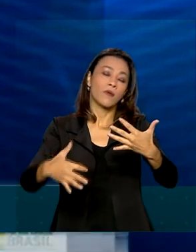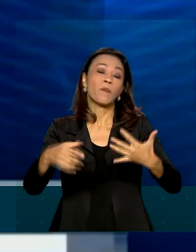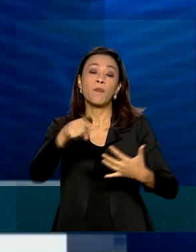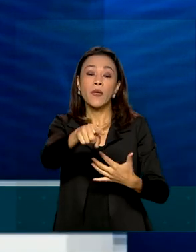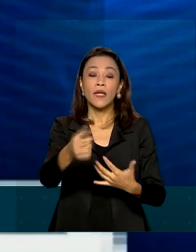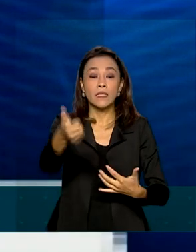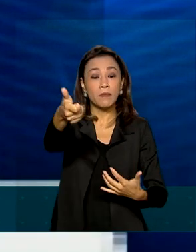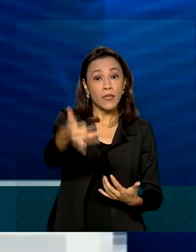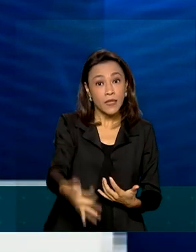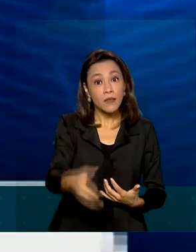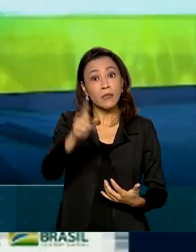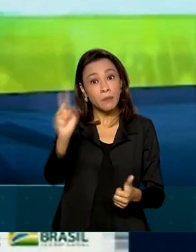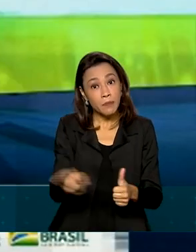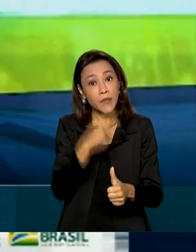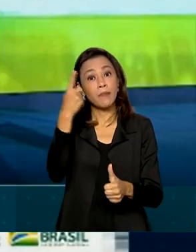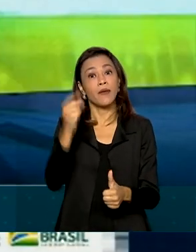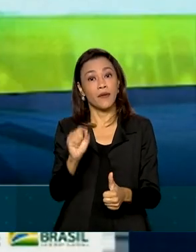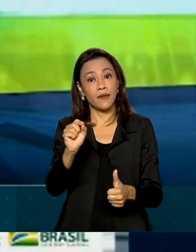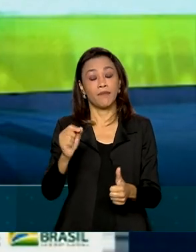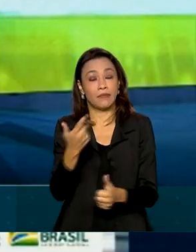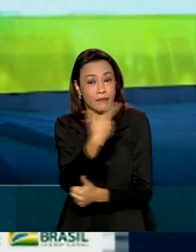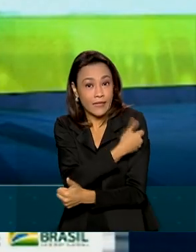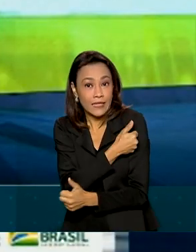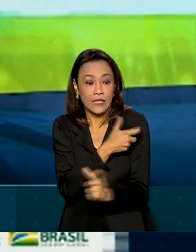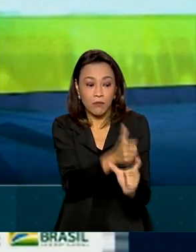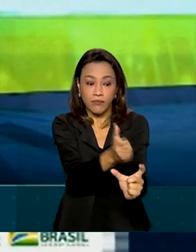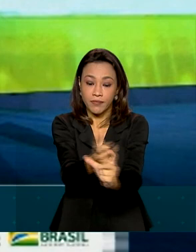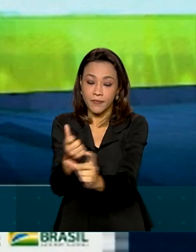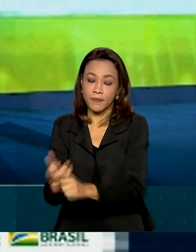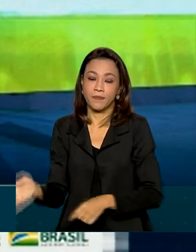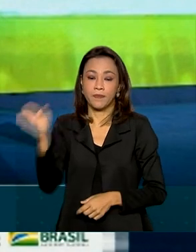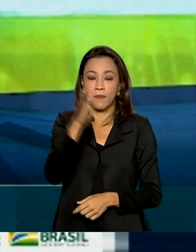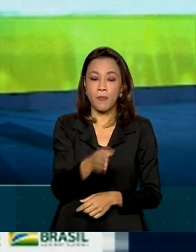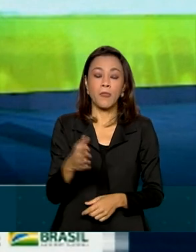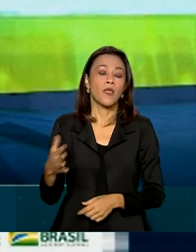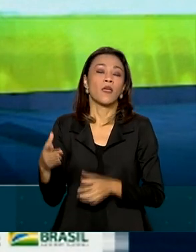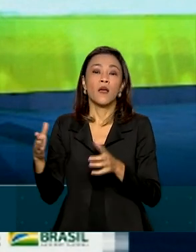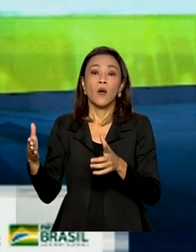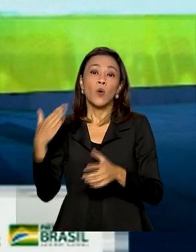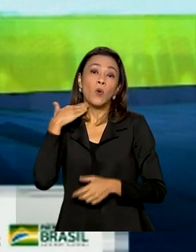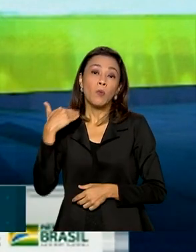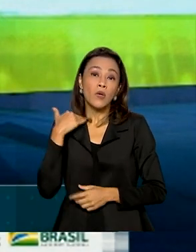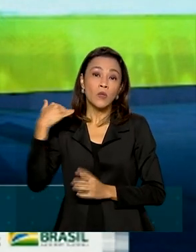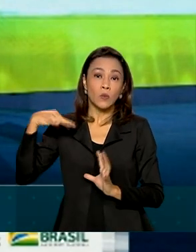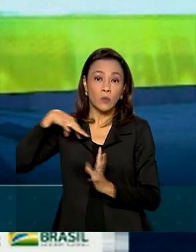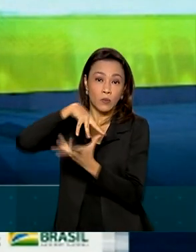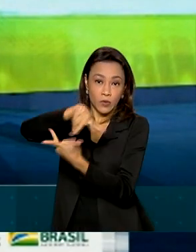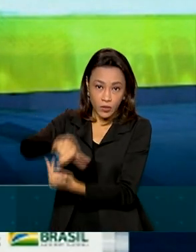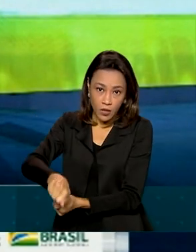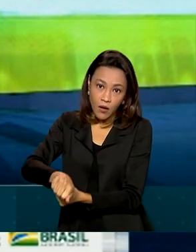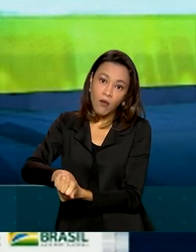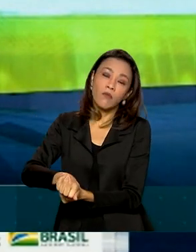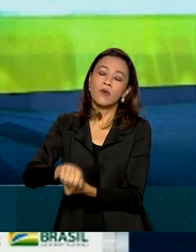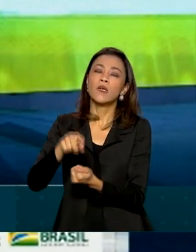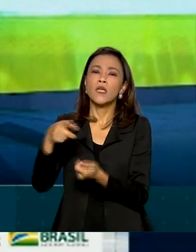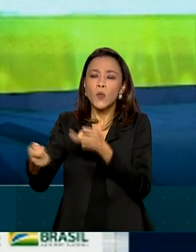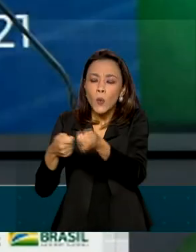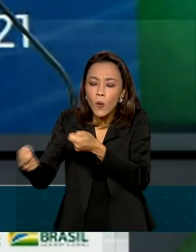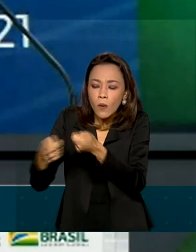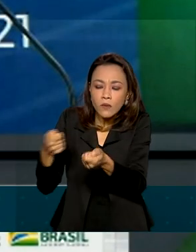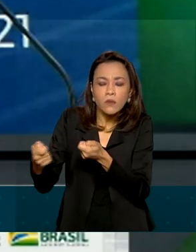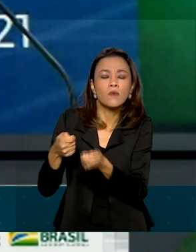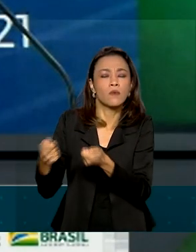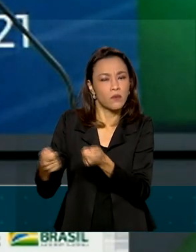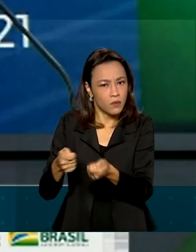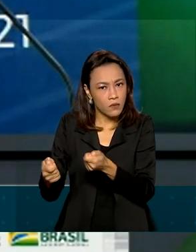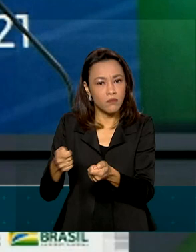massa da população. Segundo estimativas do Banco Mundial, um cenário positivo de controle bem sucedido da pandemia.